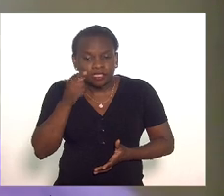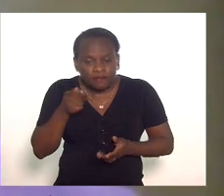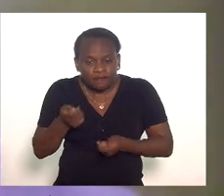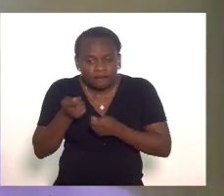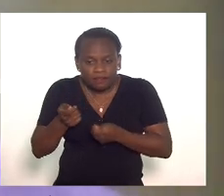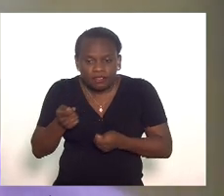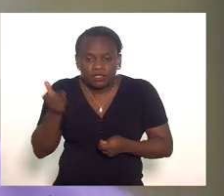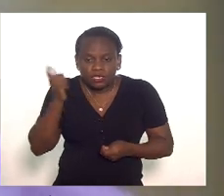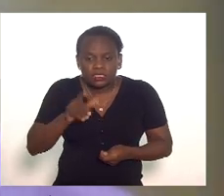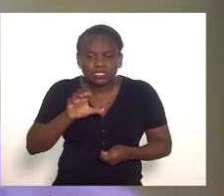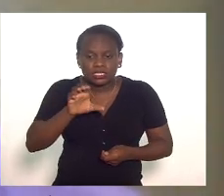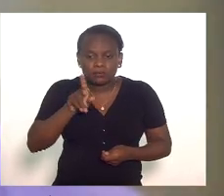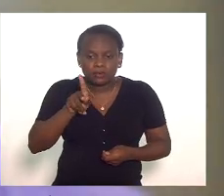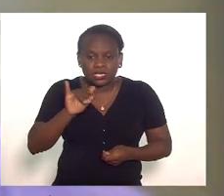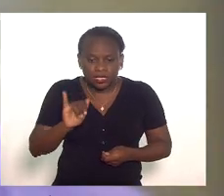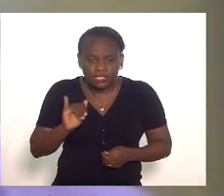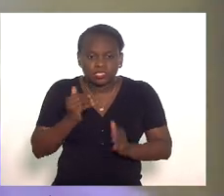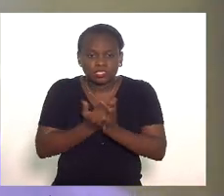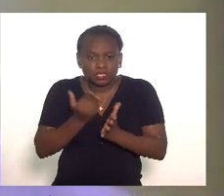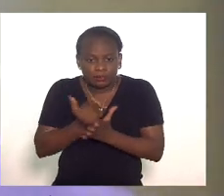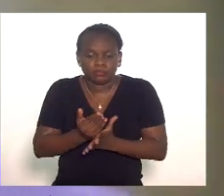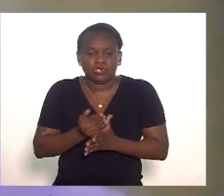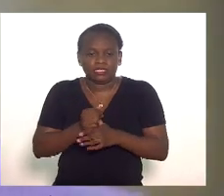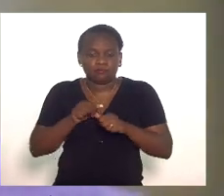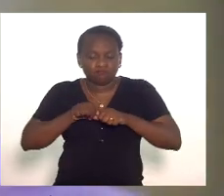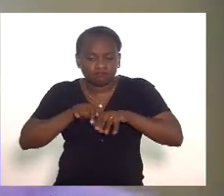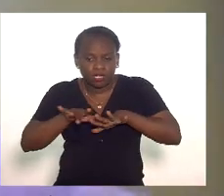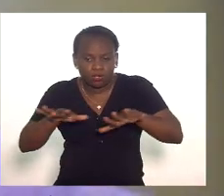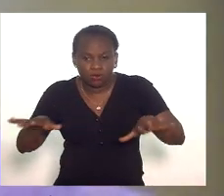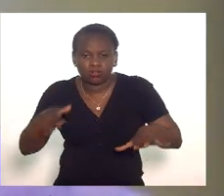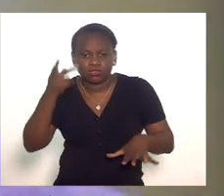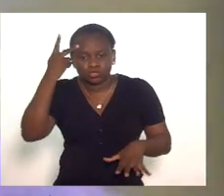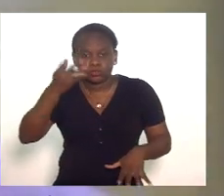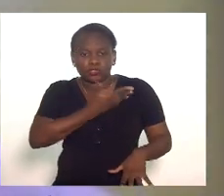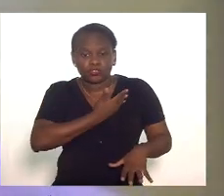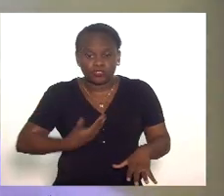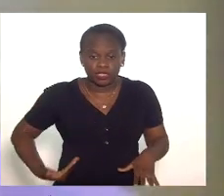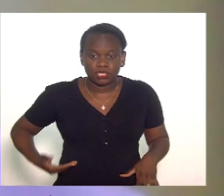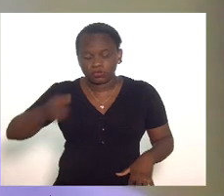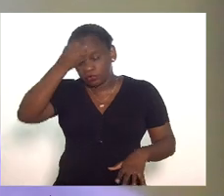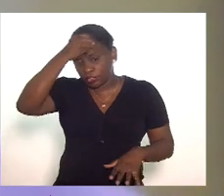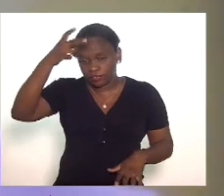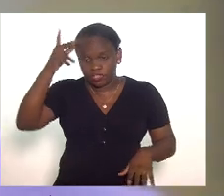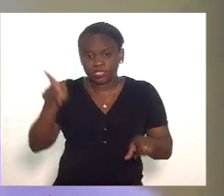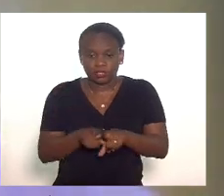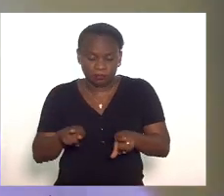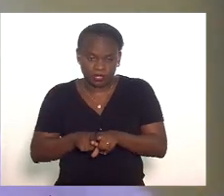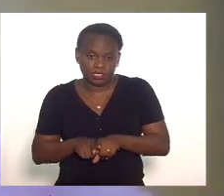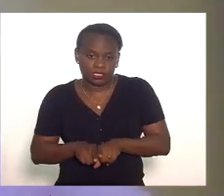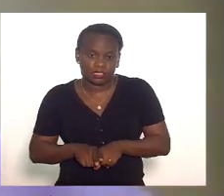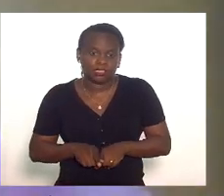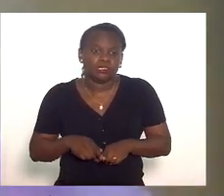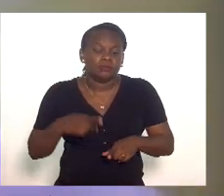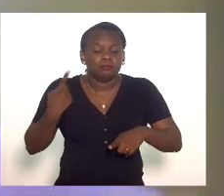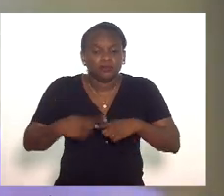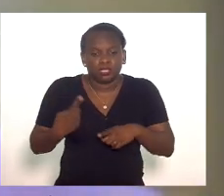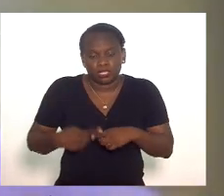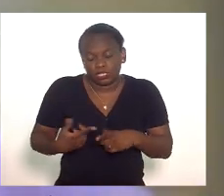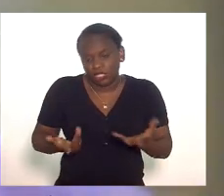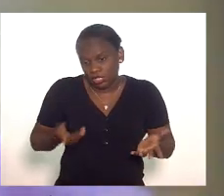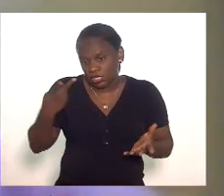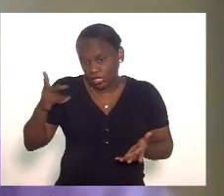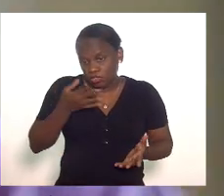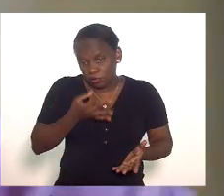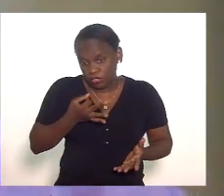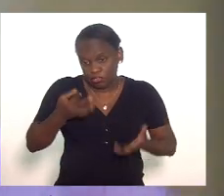CPI estendesse seus tentáculos sobre governadores e prefeitos sob a alegação segundo